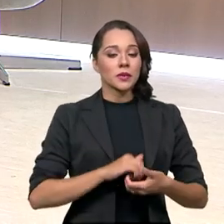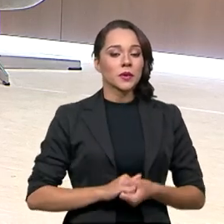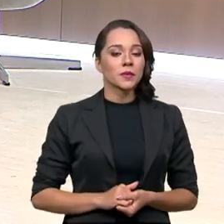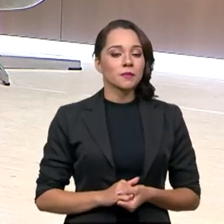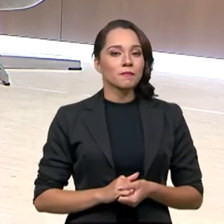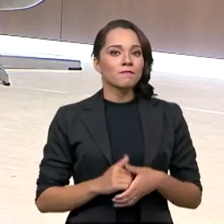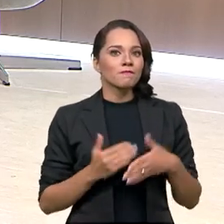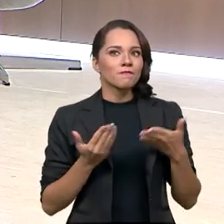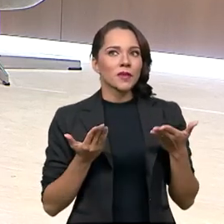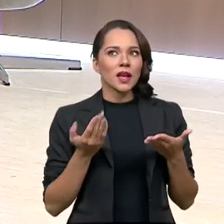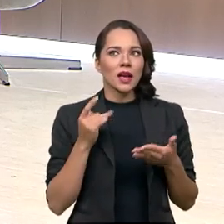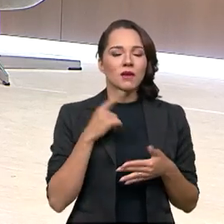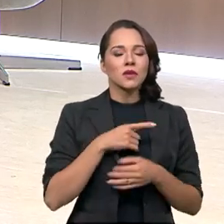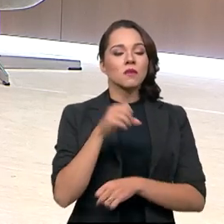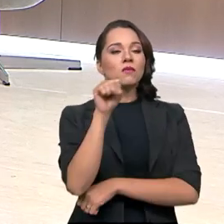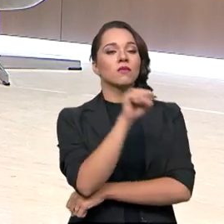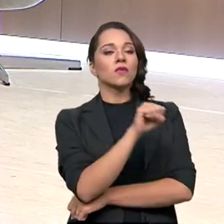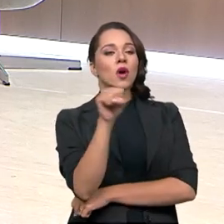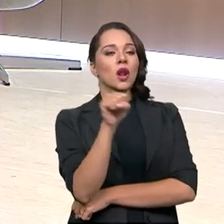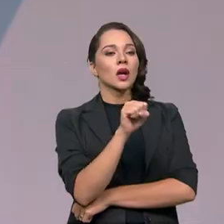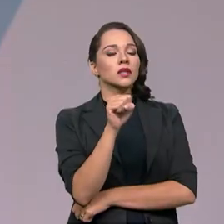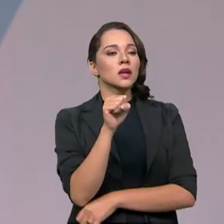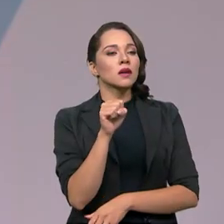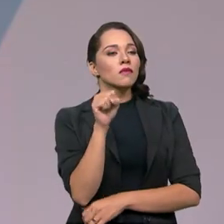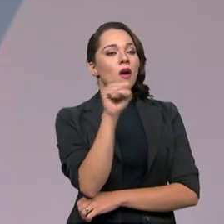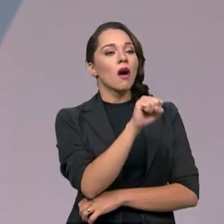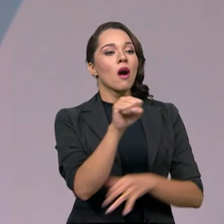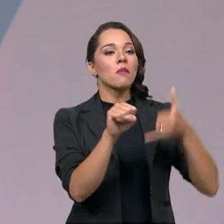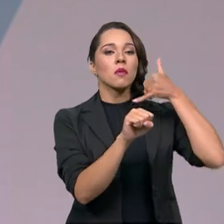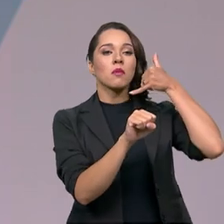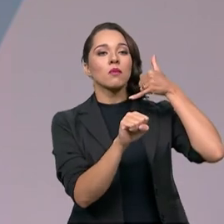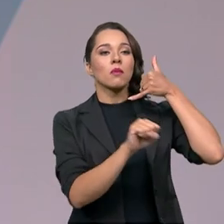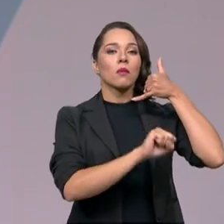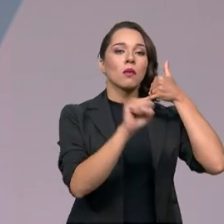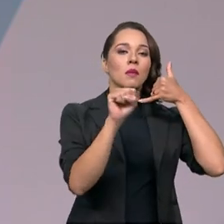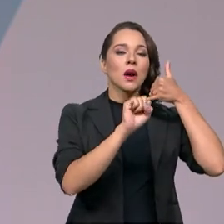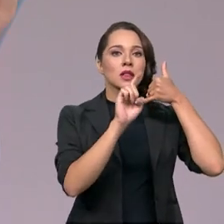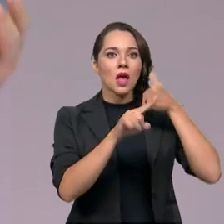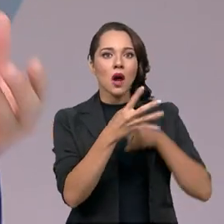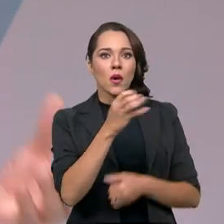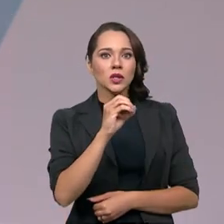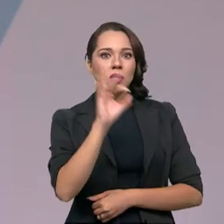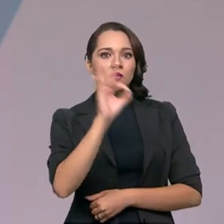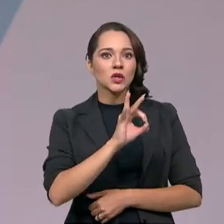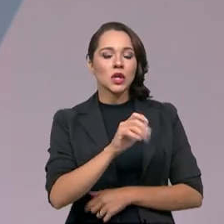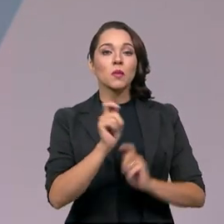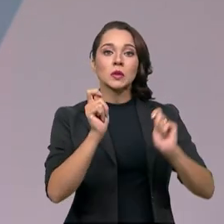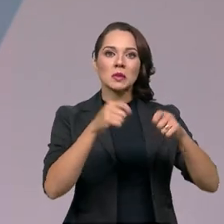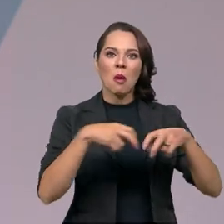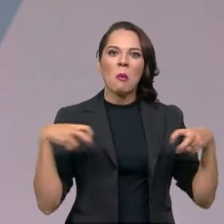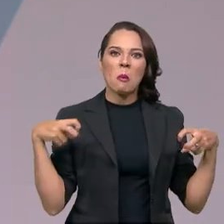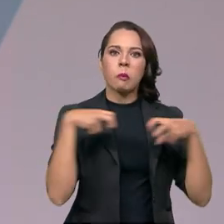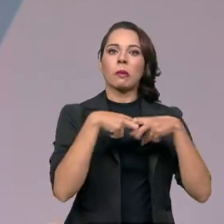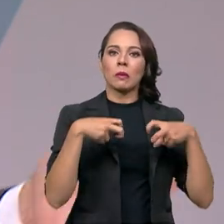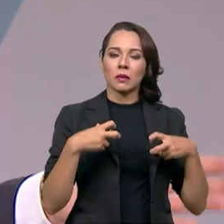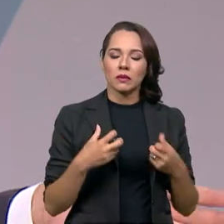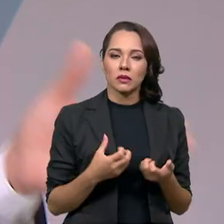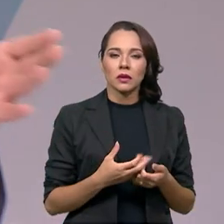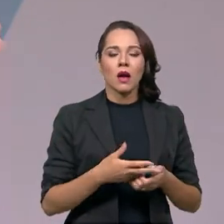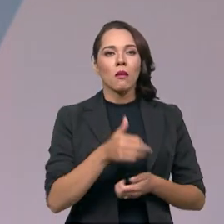estar no volante com o celular, falando no celular, aumenta em 400% a possibilidade de um acidente.